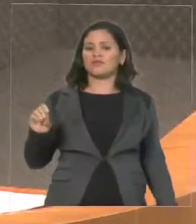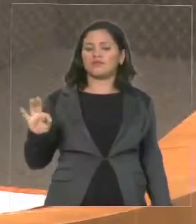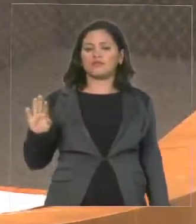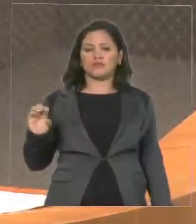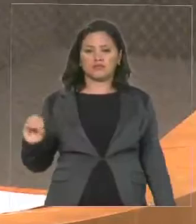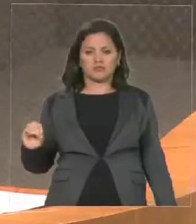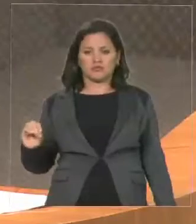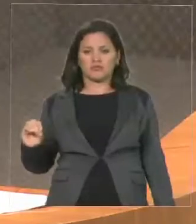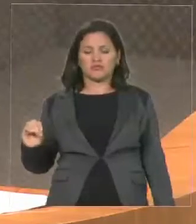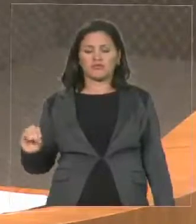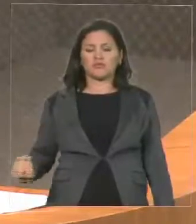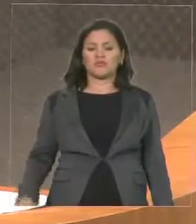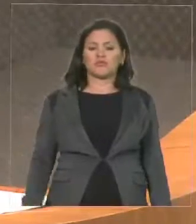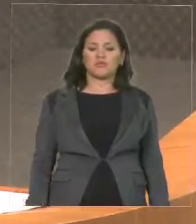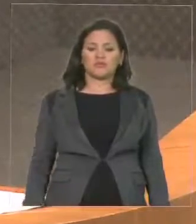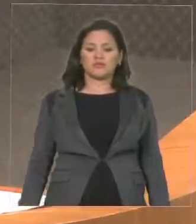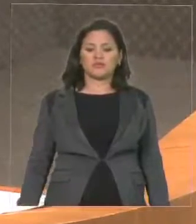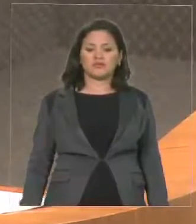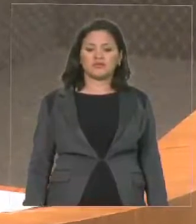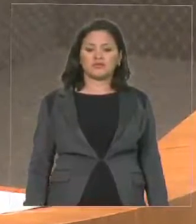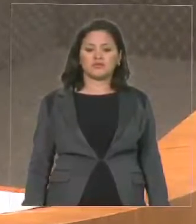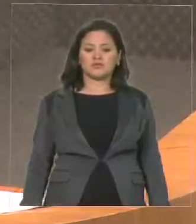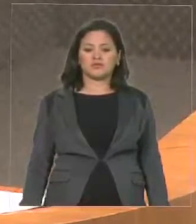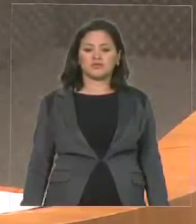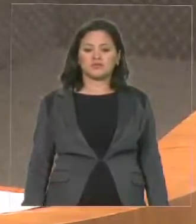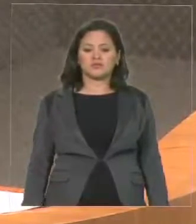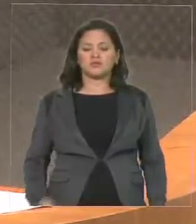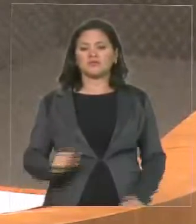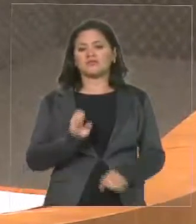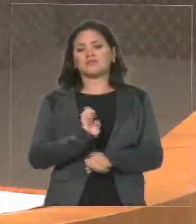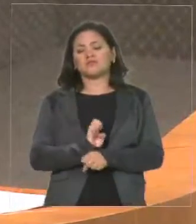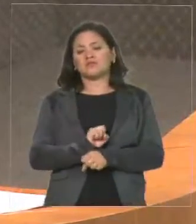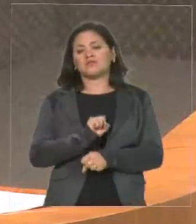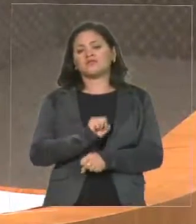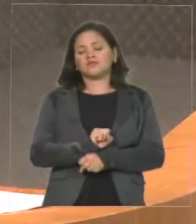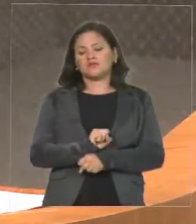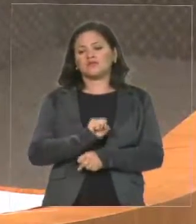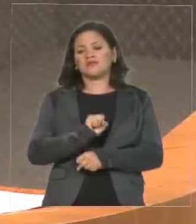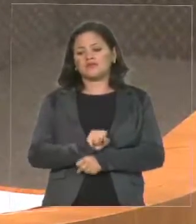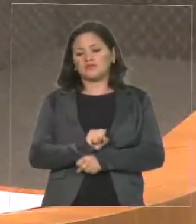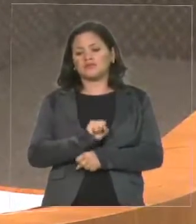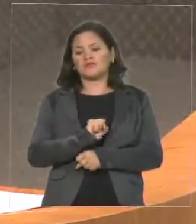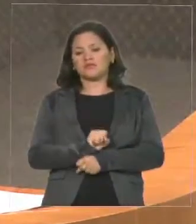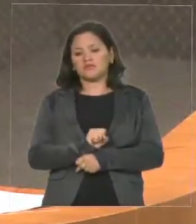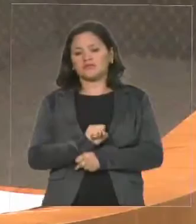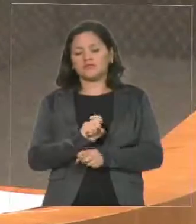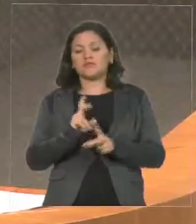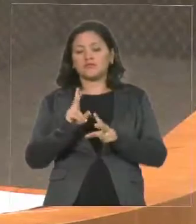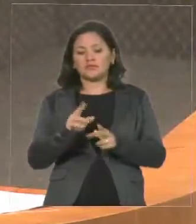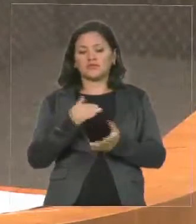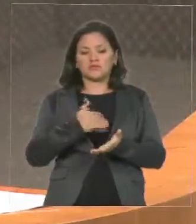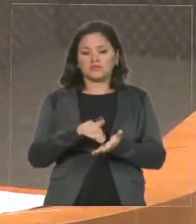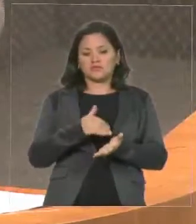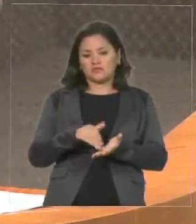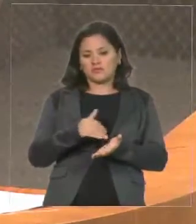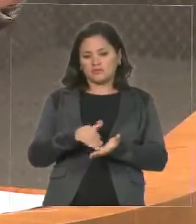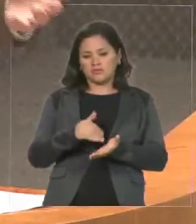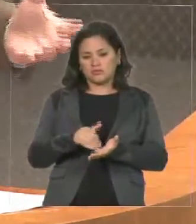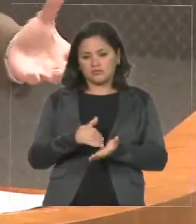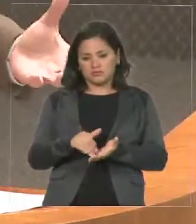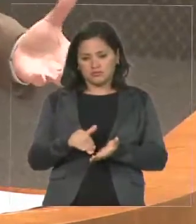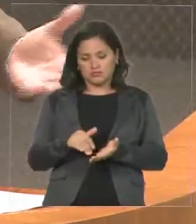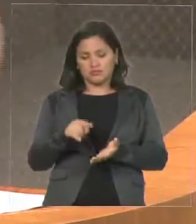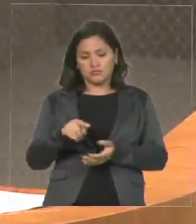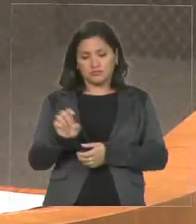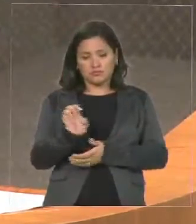na verdade, ela fica travada como era a secretaria. É uma empresa que, no fundo, foi criada para